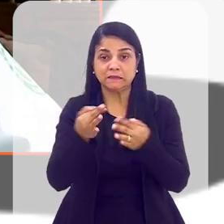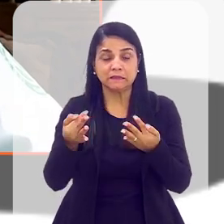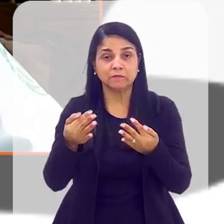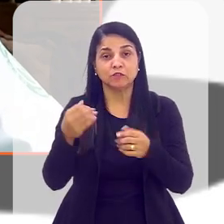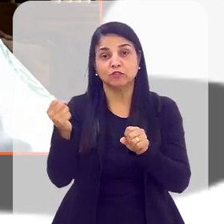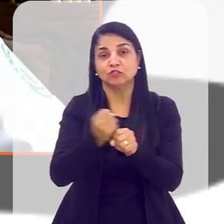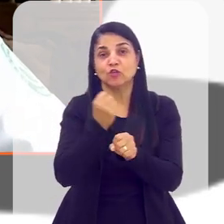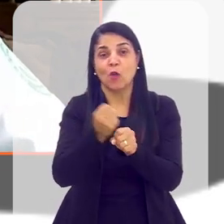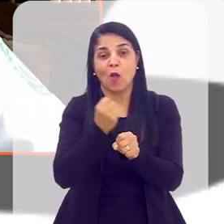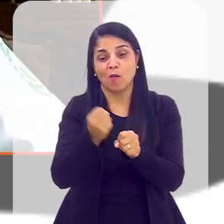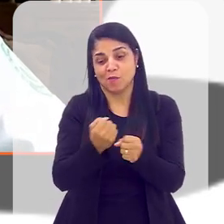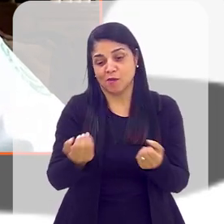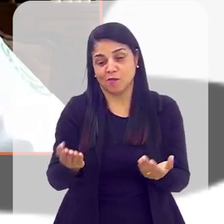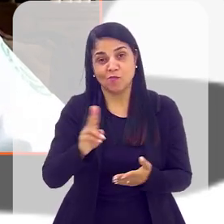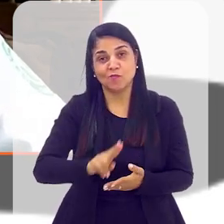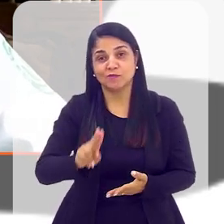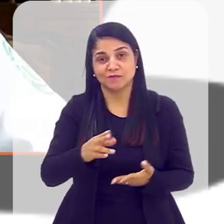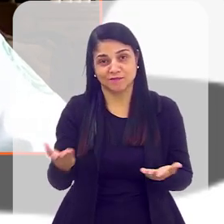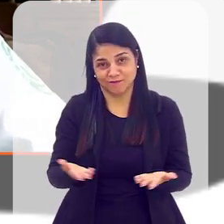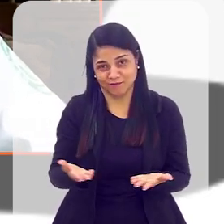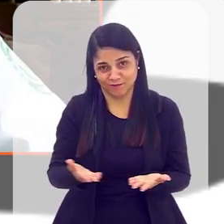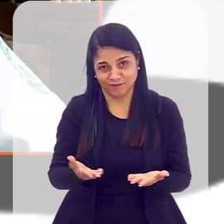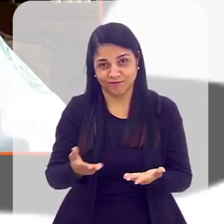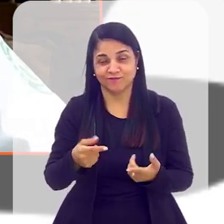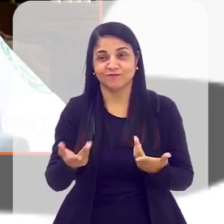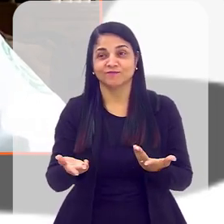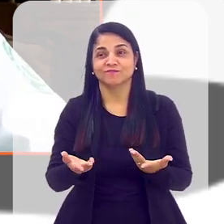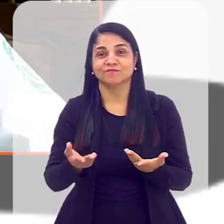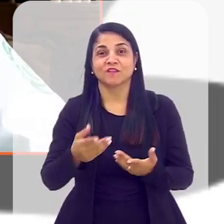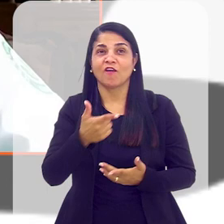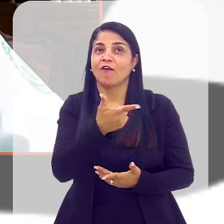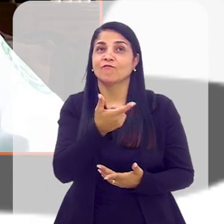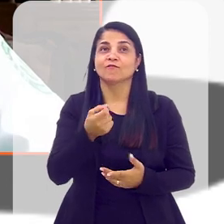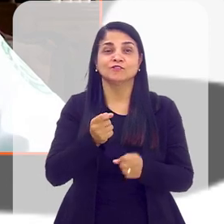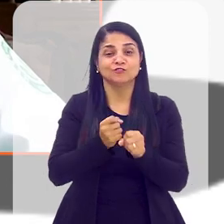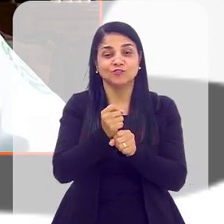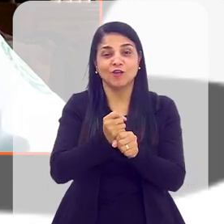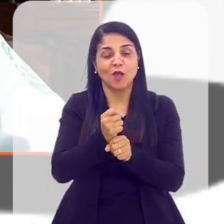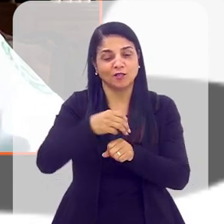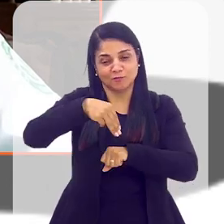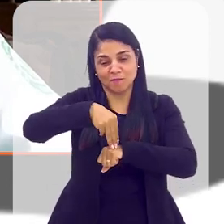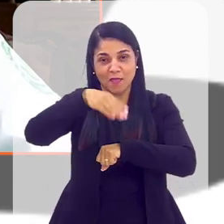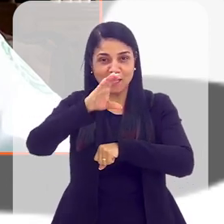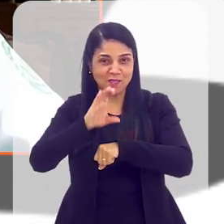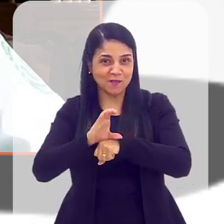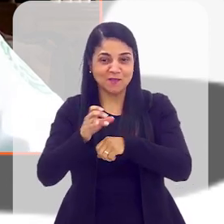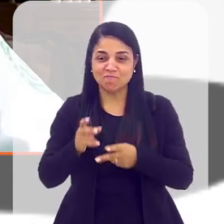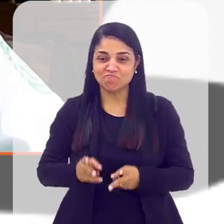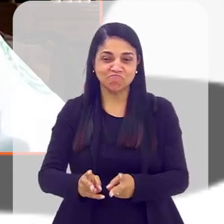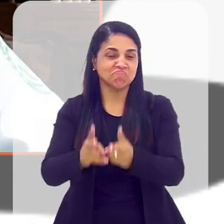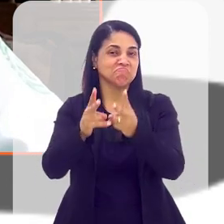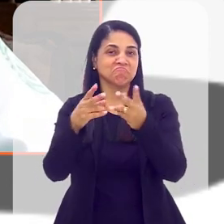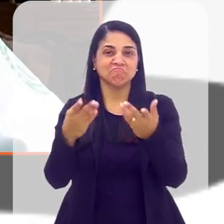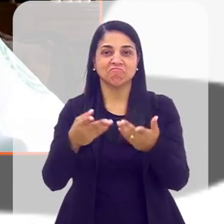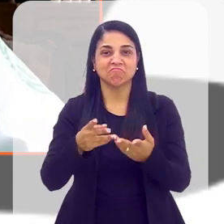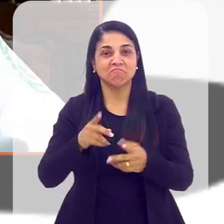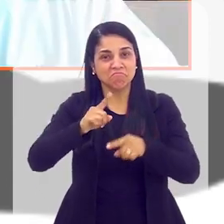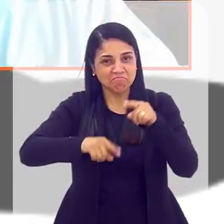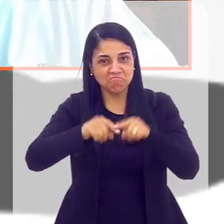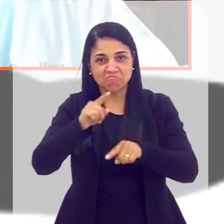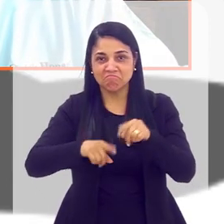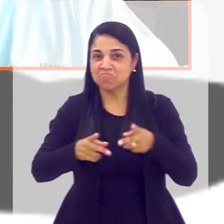de obra, para fazer a fixação das... E assim mesmo está lá, há 20 anos a loja do McDonald's funcionando, sem nenhum problema.